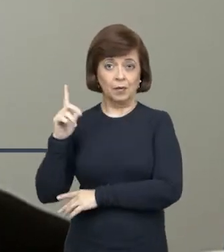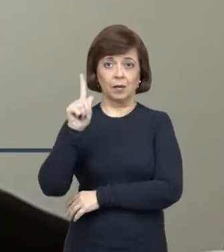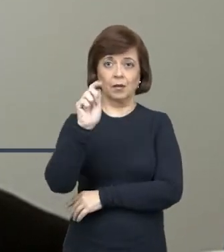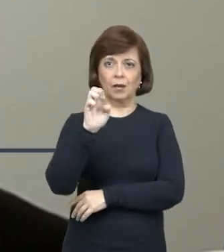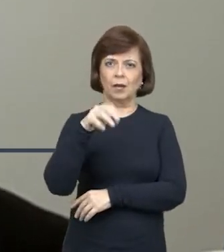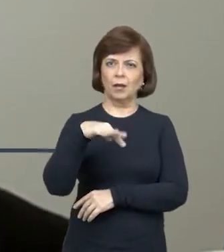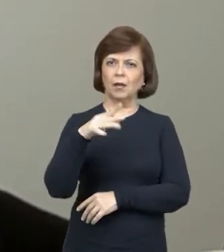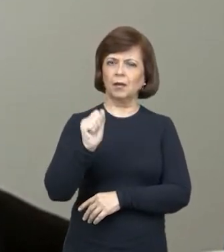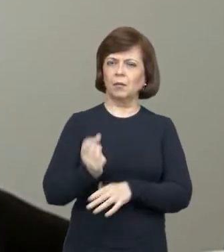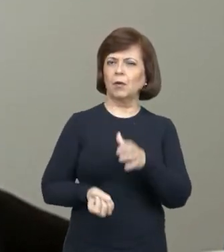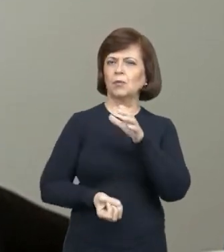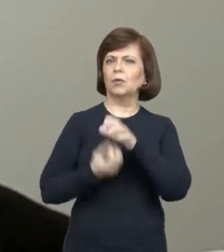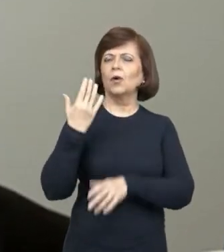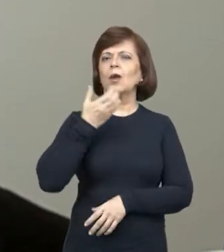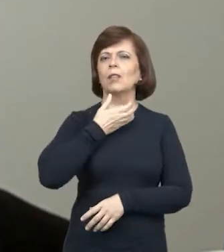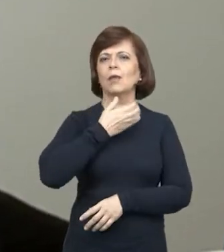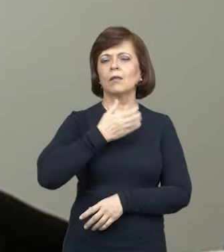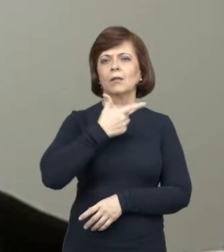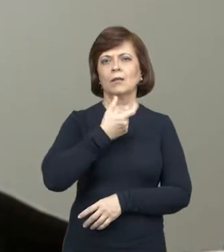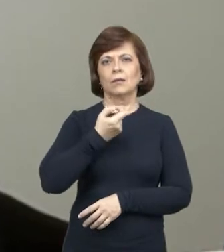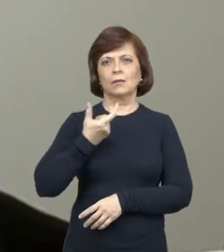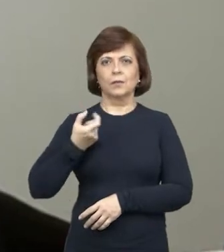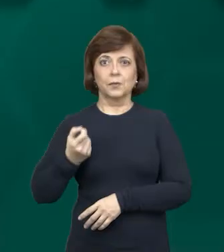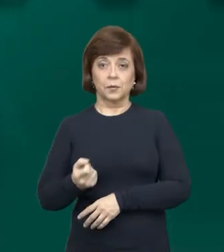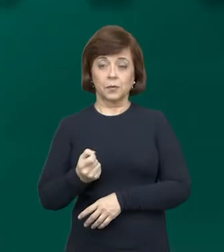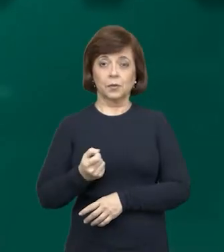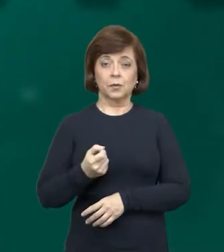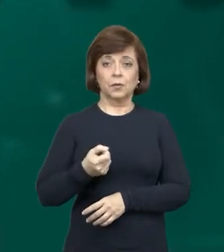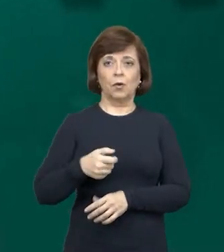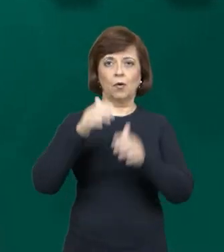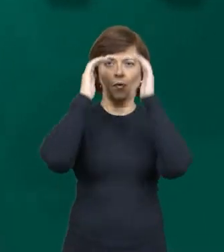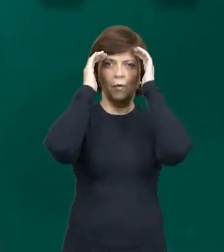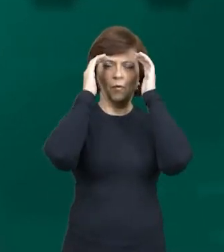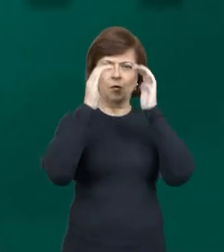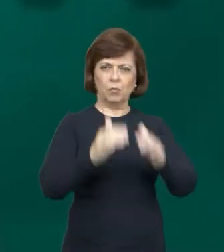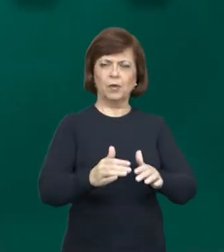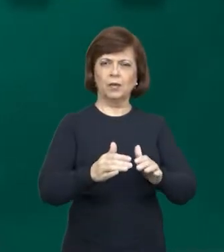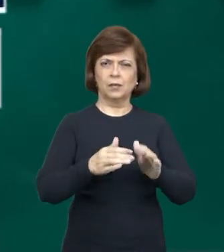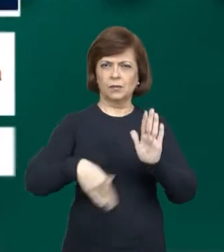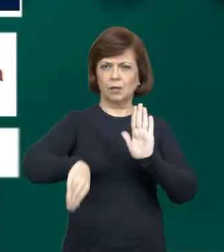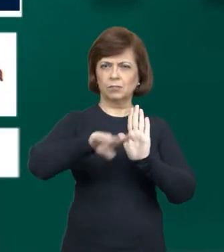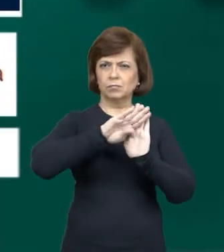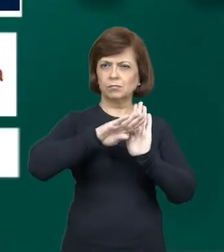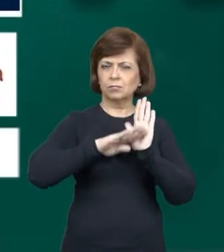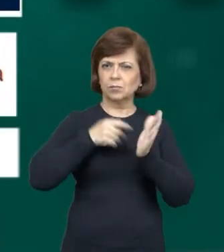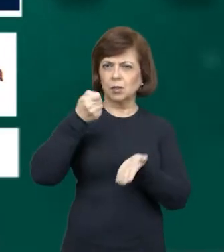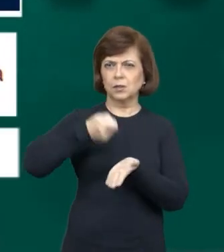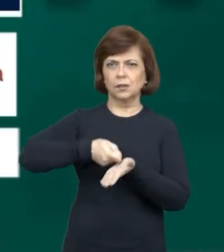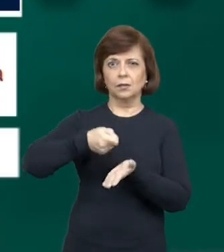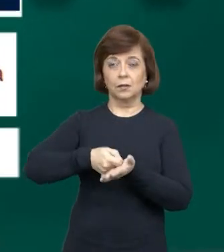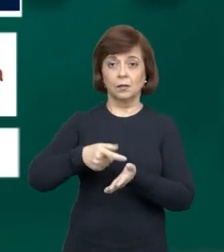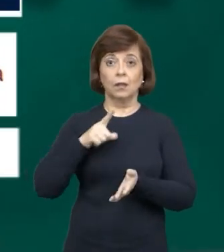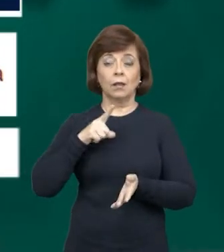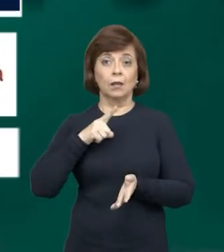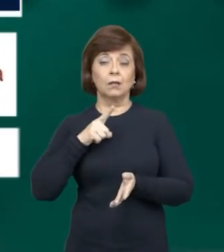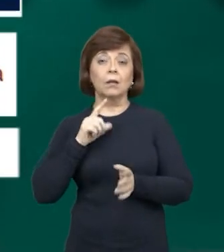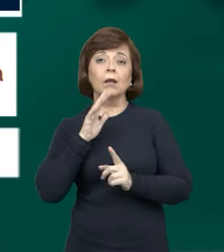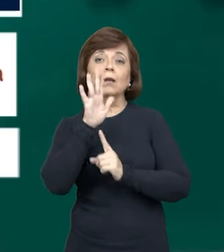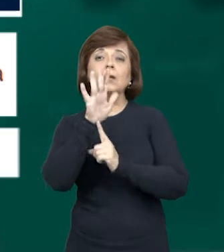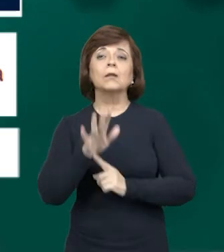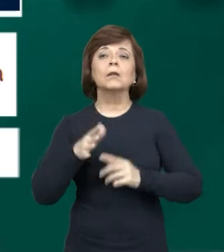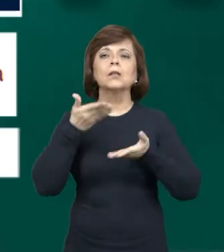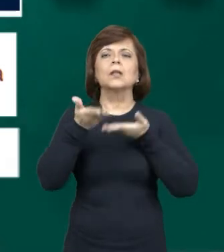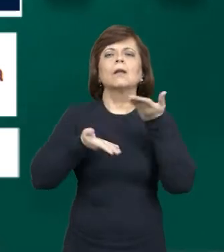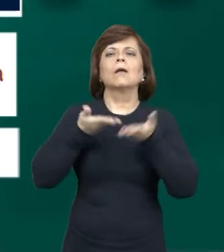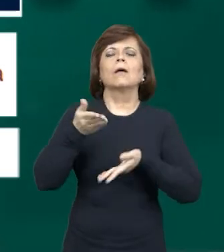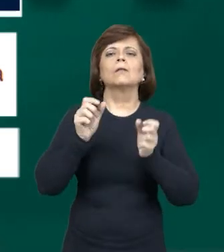de 2020 um cumprimento de sentença alicerçado num termo de ajustamento de conduta que versa, que trata